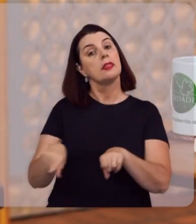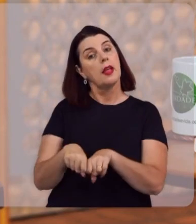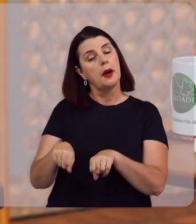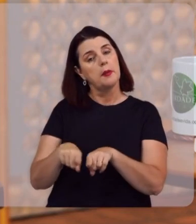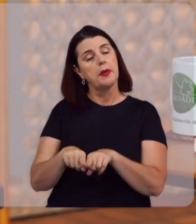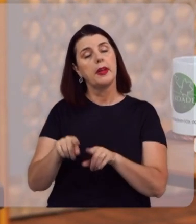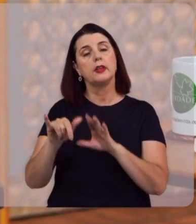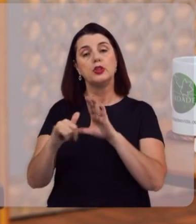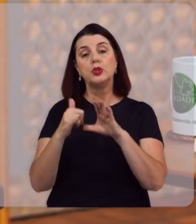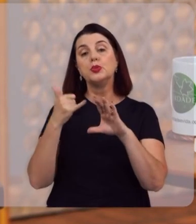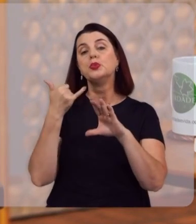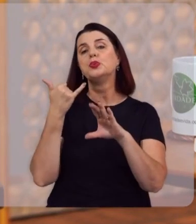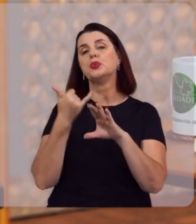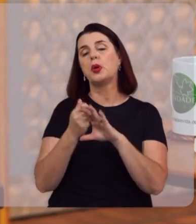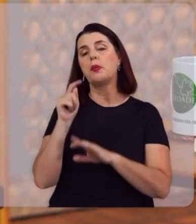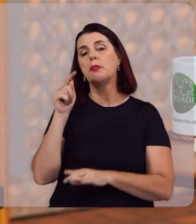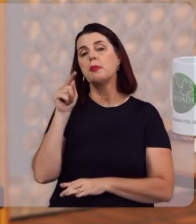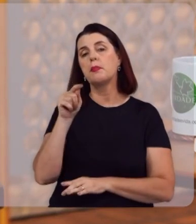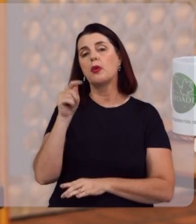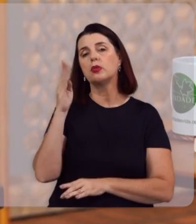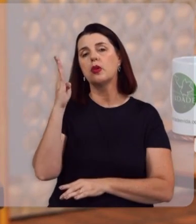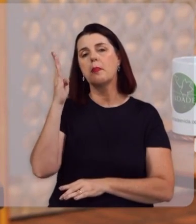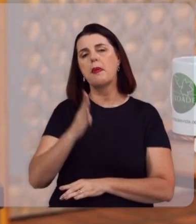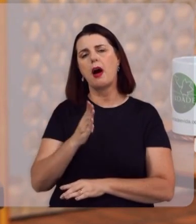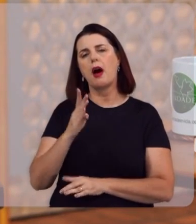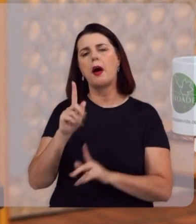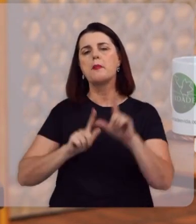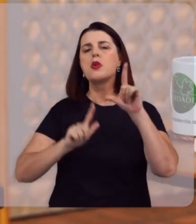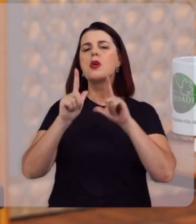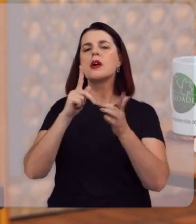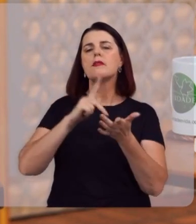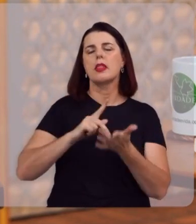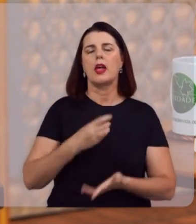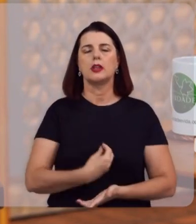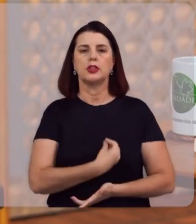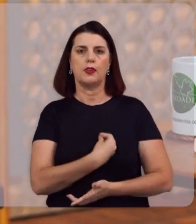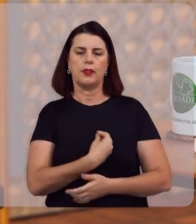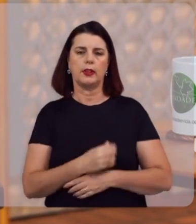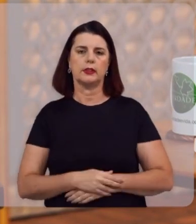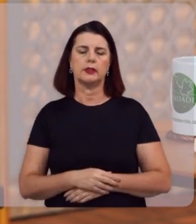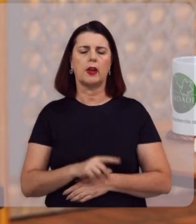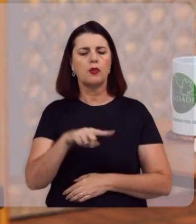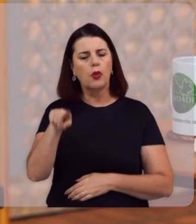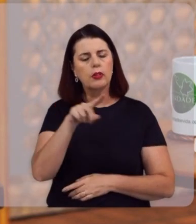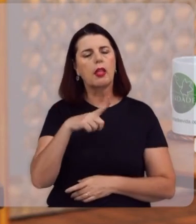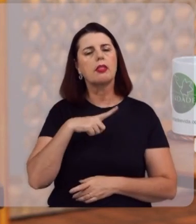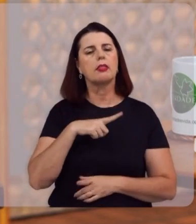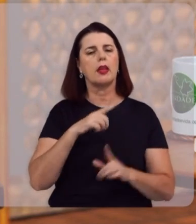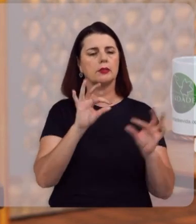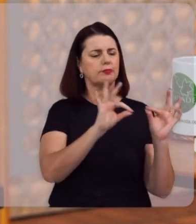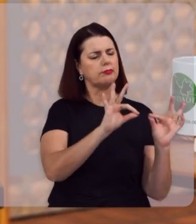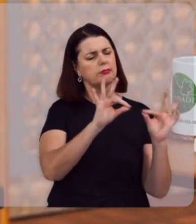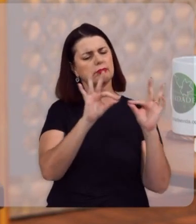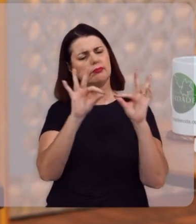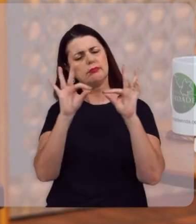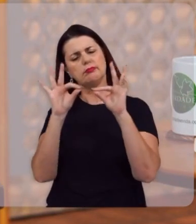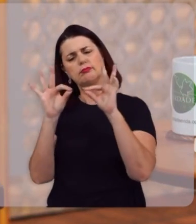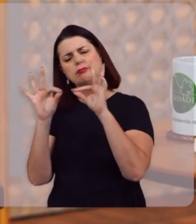Pregada aqui E também No youtube.com Barra Programa Verdade E vida Onde você tem o